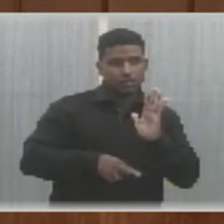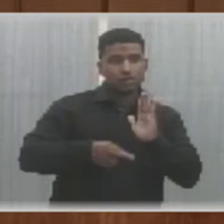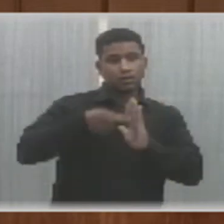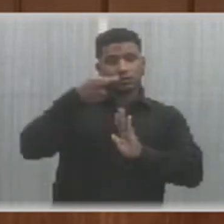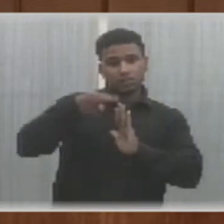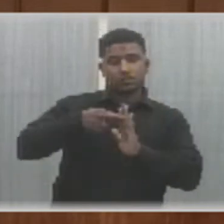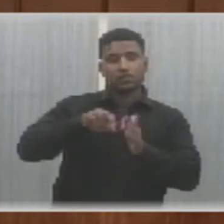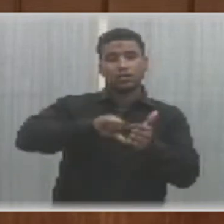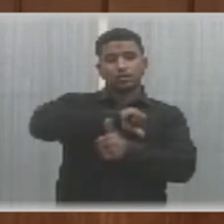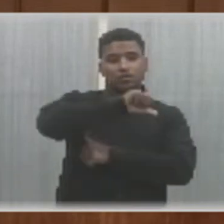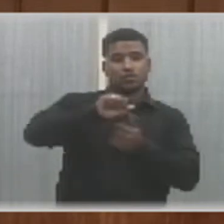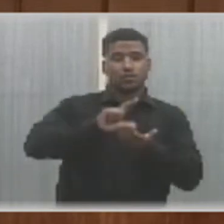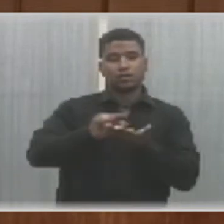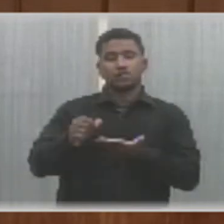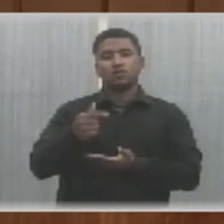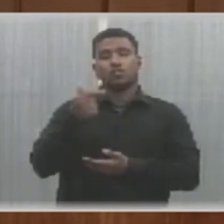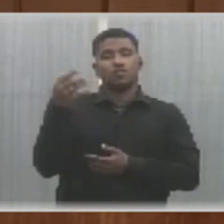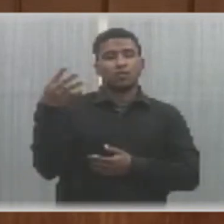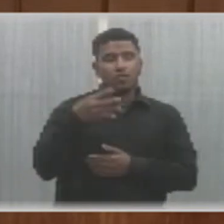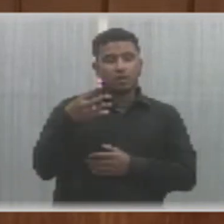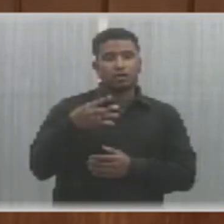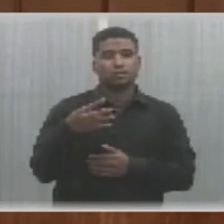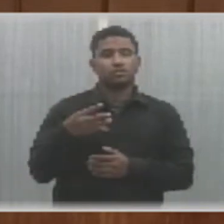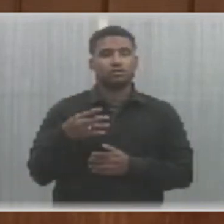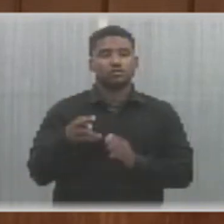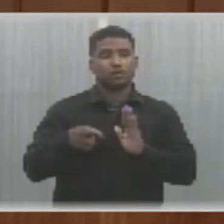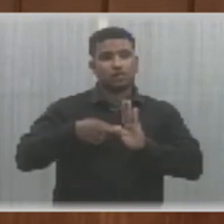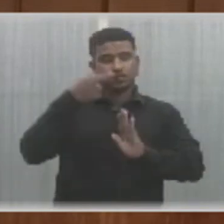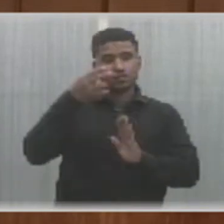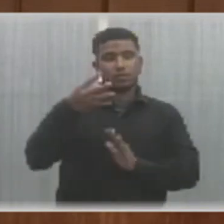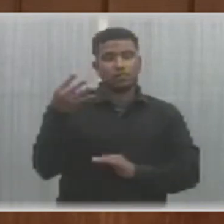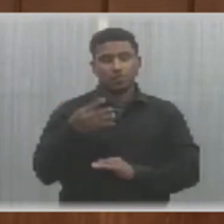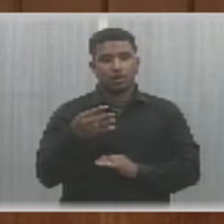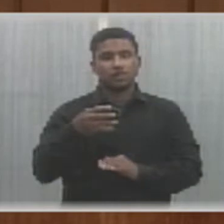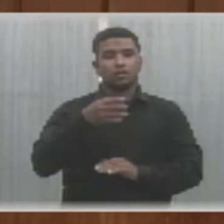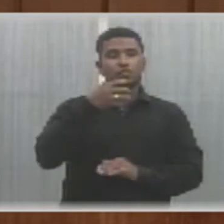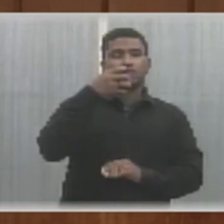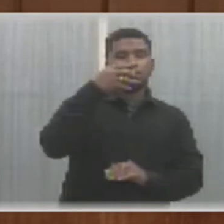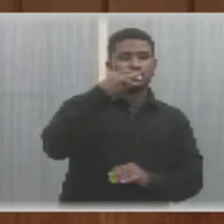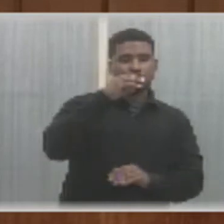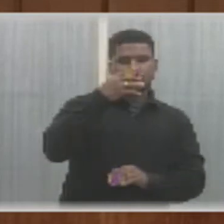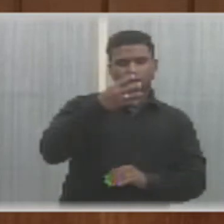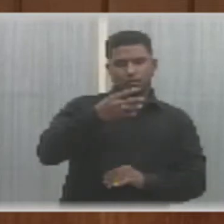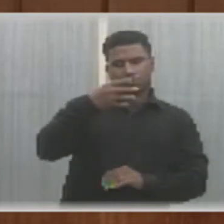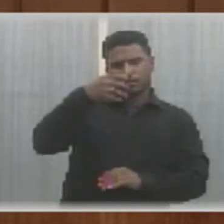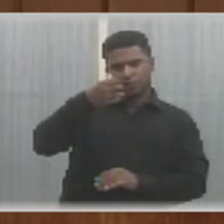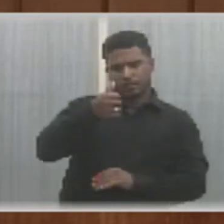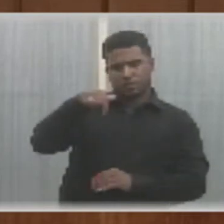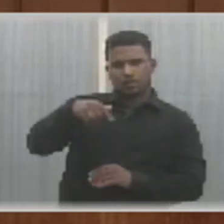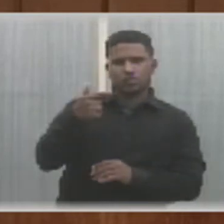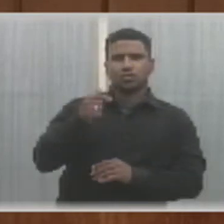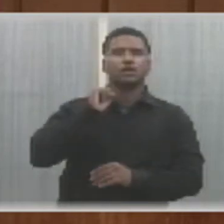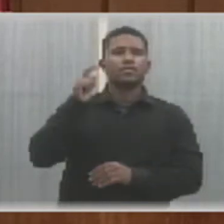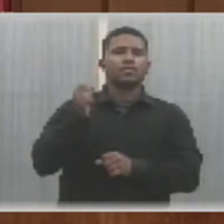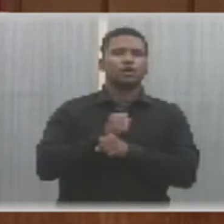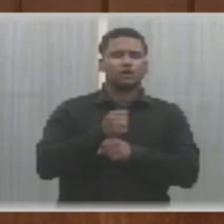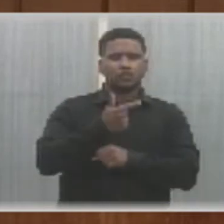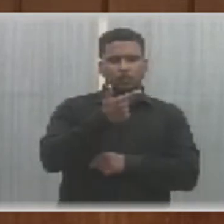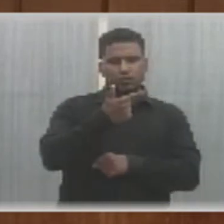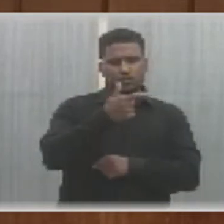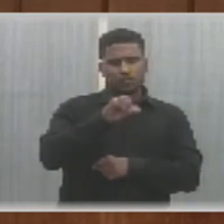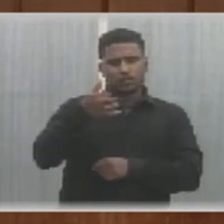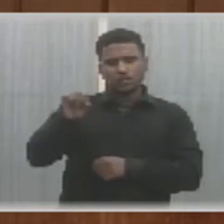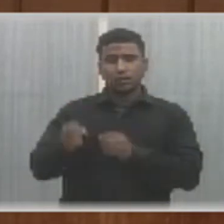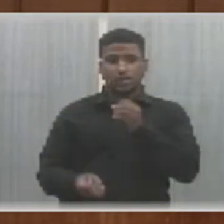que altera o artigo 4º da resolução 497, 2 de abril de 2019, que cria a ouvidoria